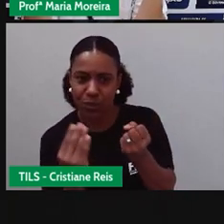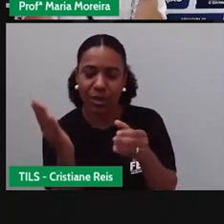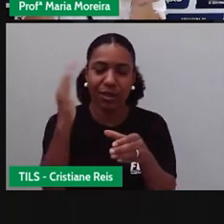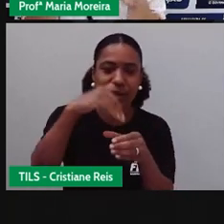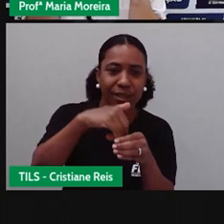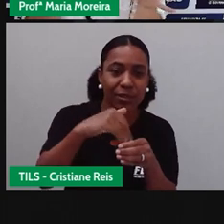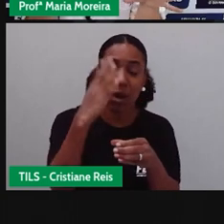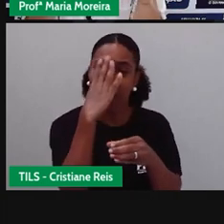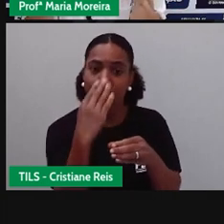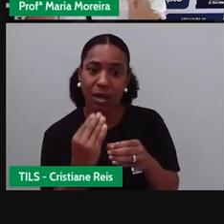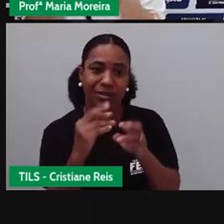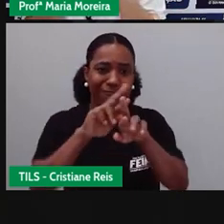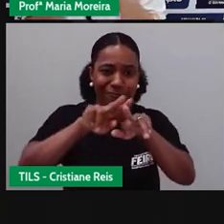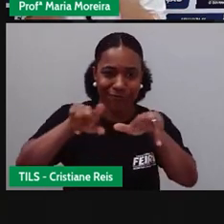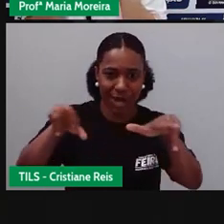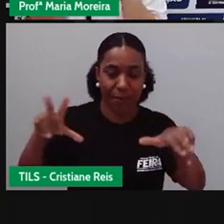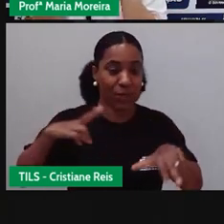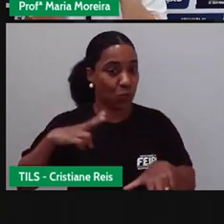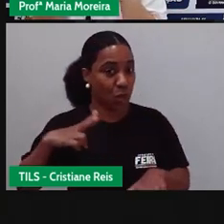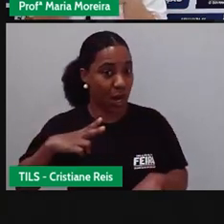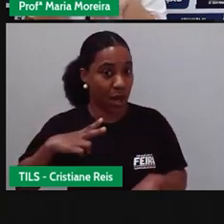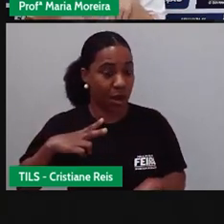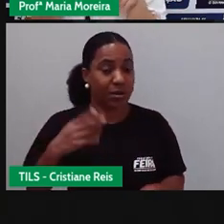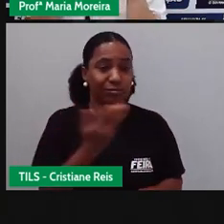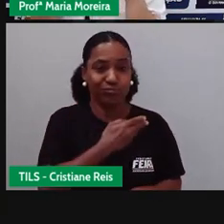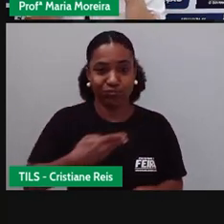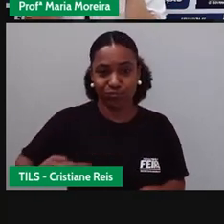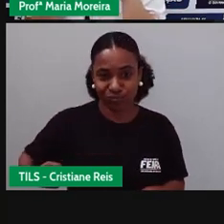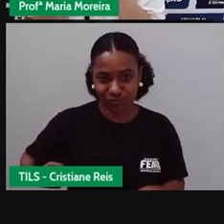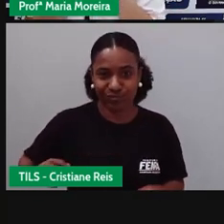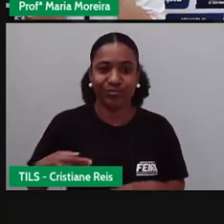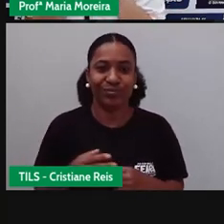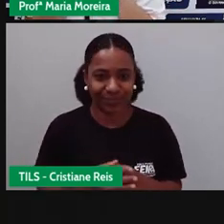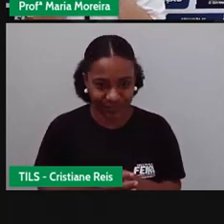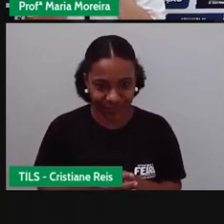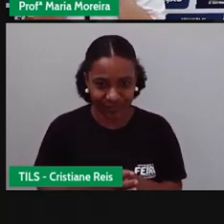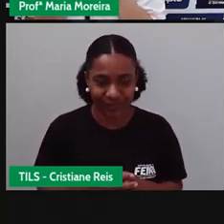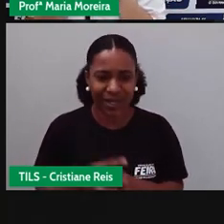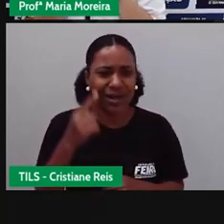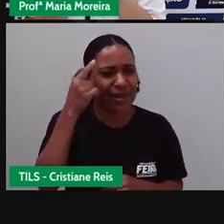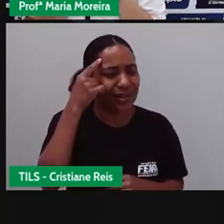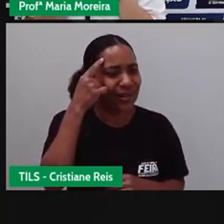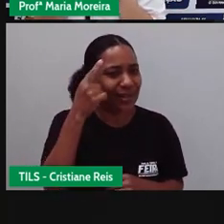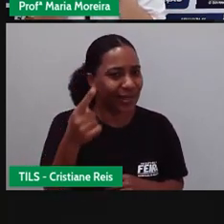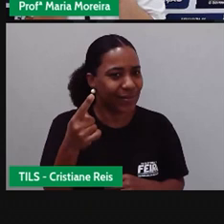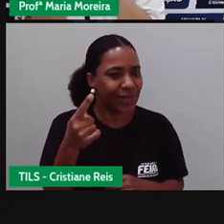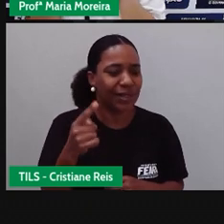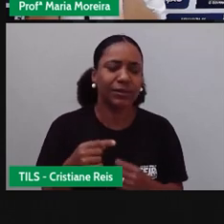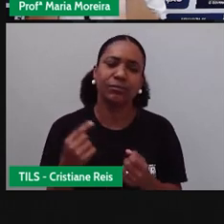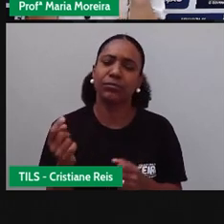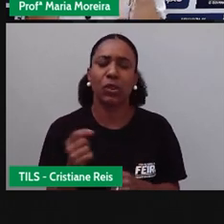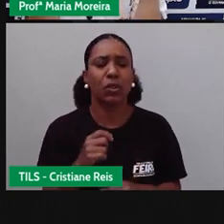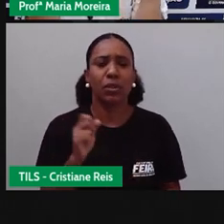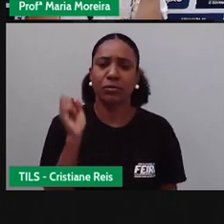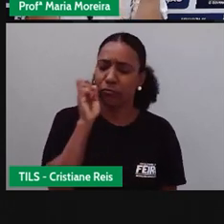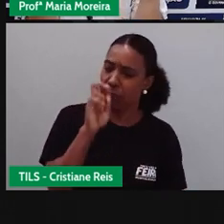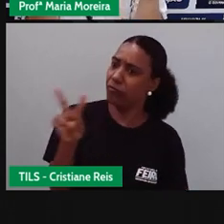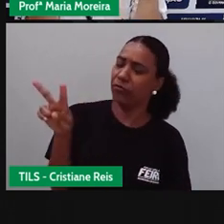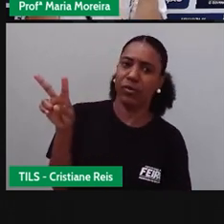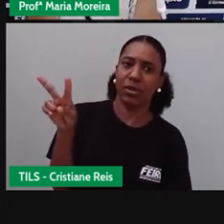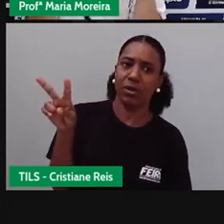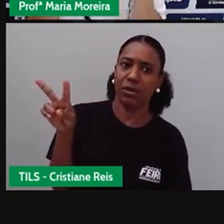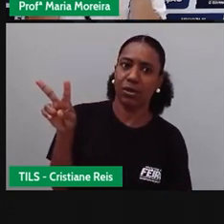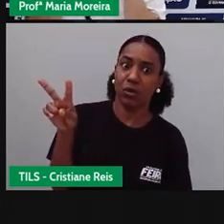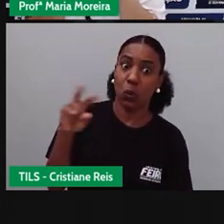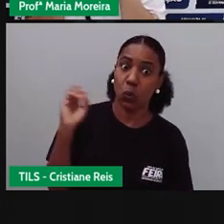tipos de ambulância, particular e privada. Mas, lembra que a Pró tava falando com vocês, que quando a tá passando pela rua, às vezes a gente olha